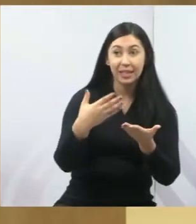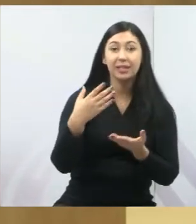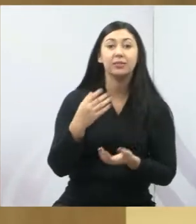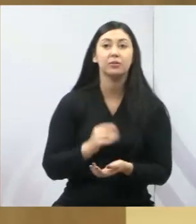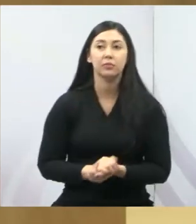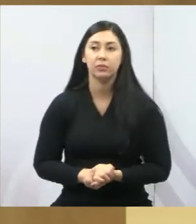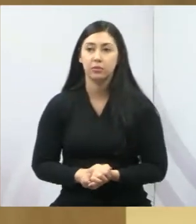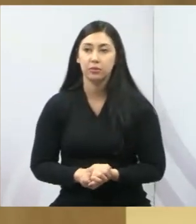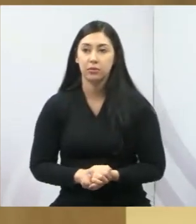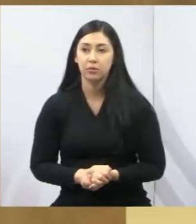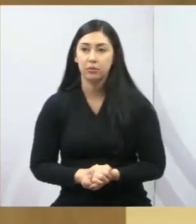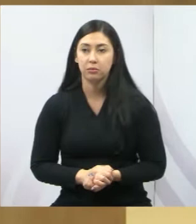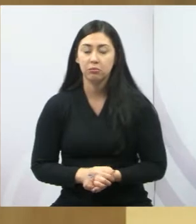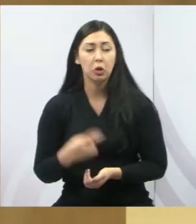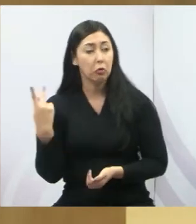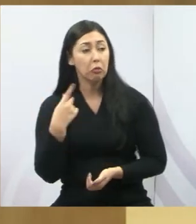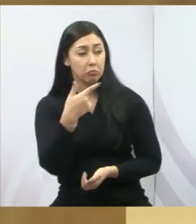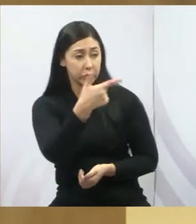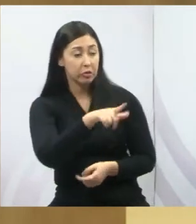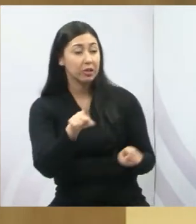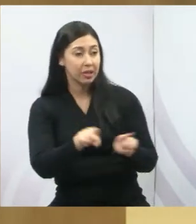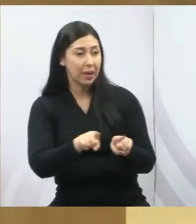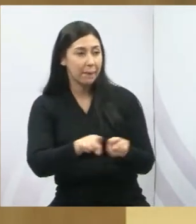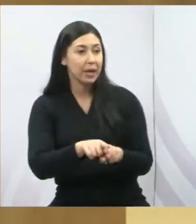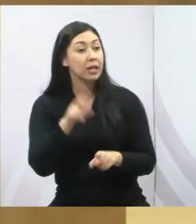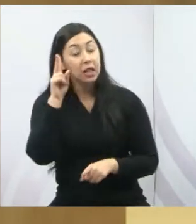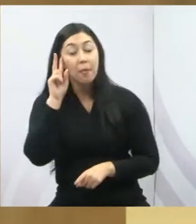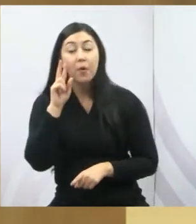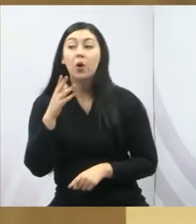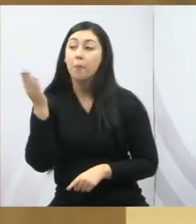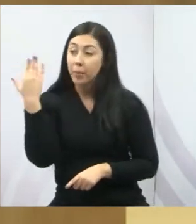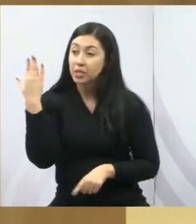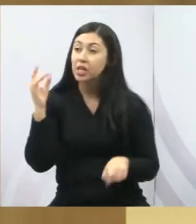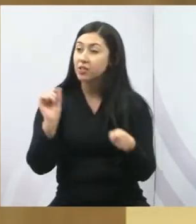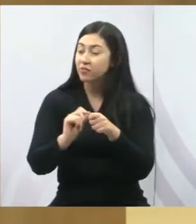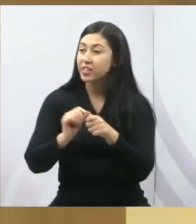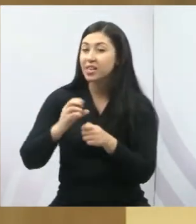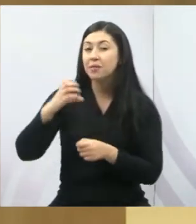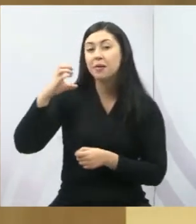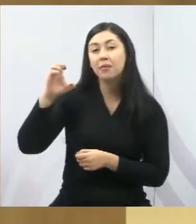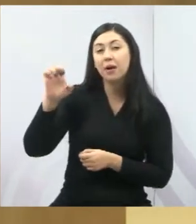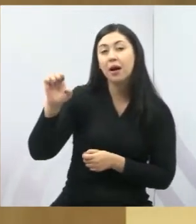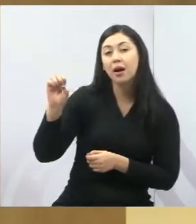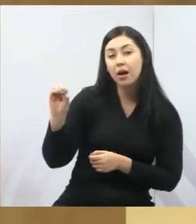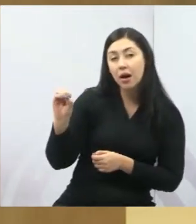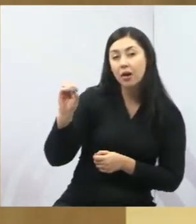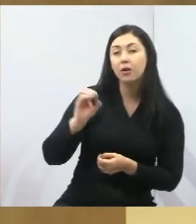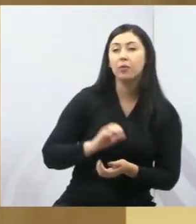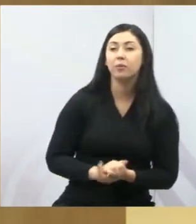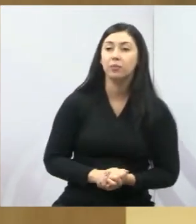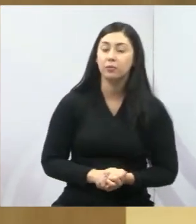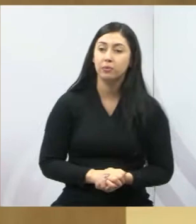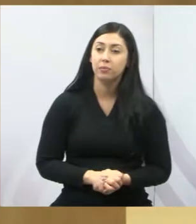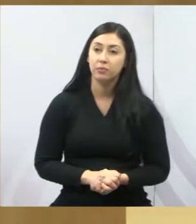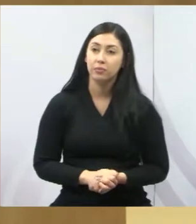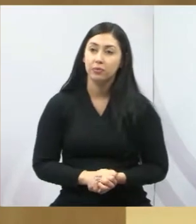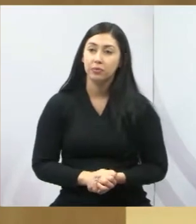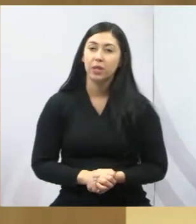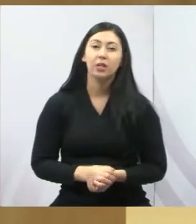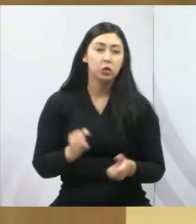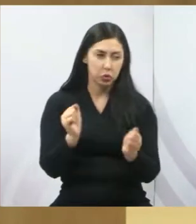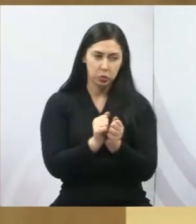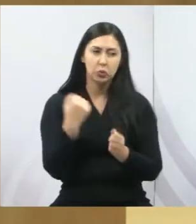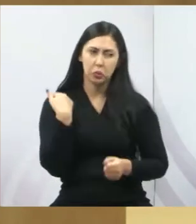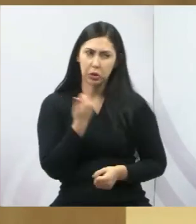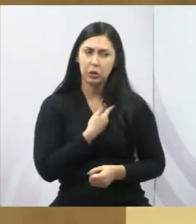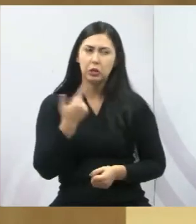inaugurou o céu. vereador Juarez, que fazia parte do nosso mandato, né? Do ex-prefeito Hamilton, né? E está